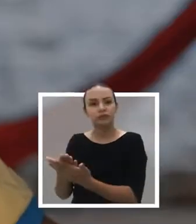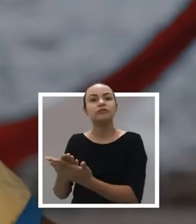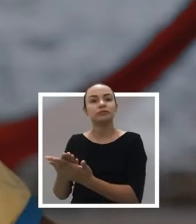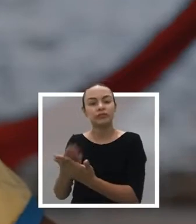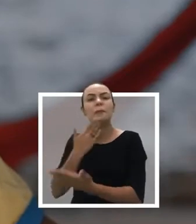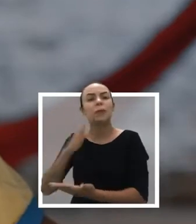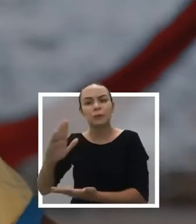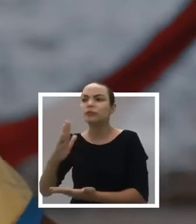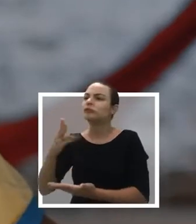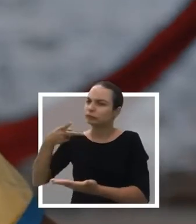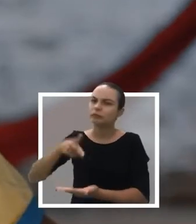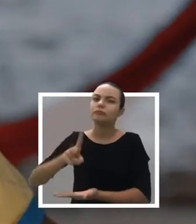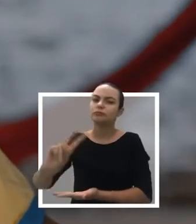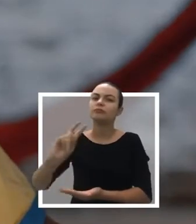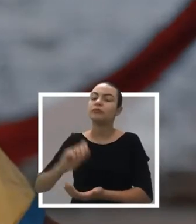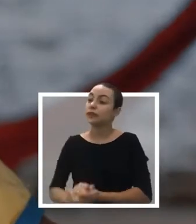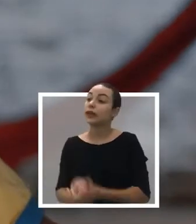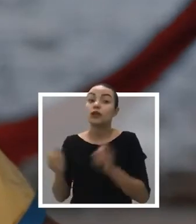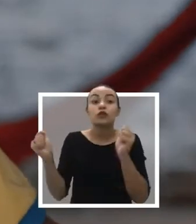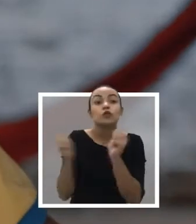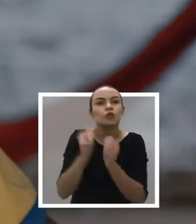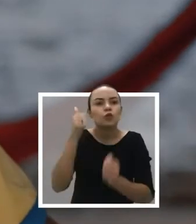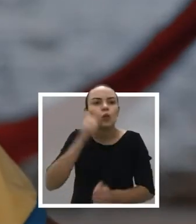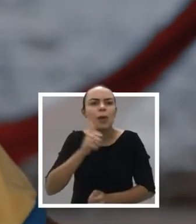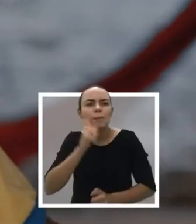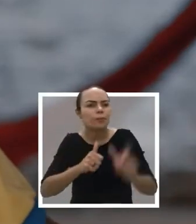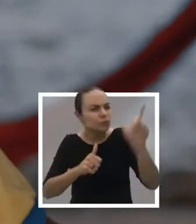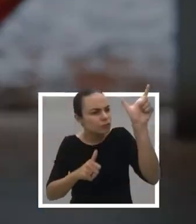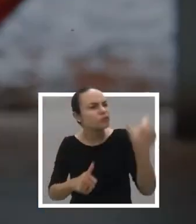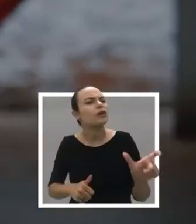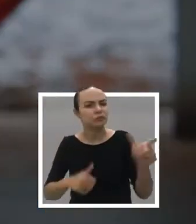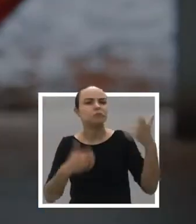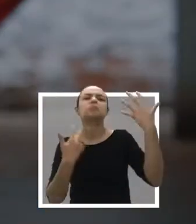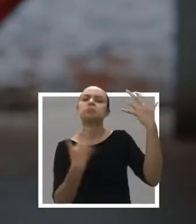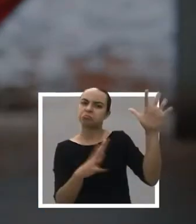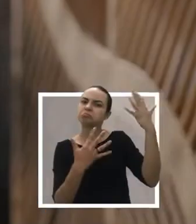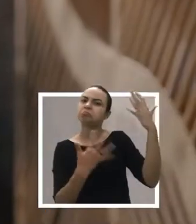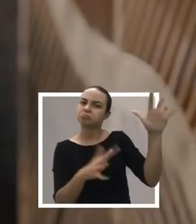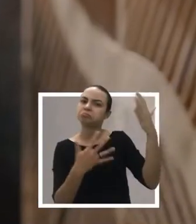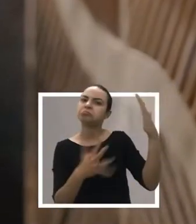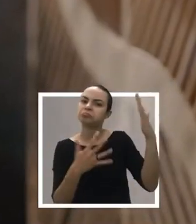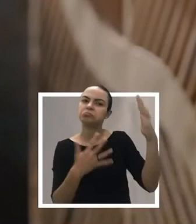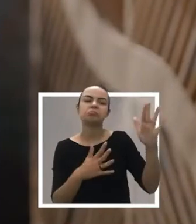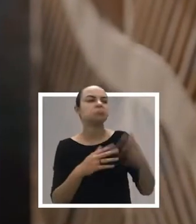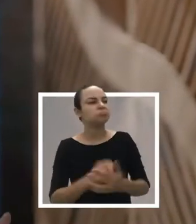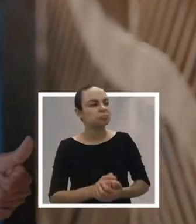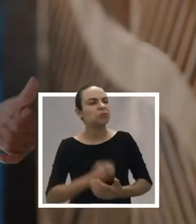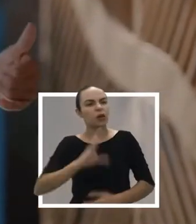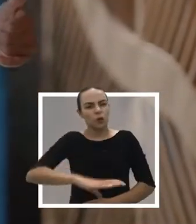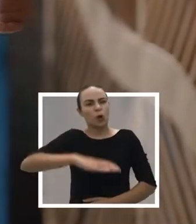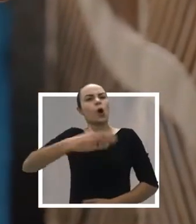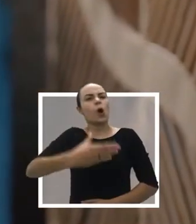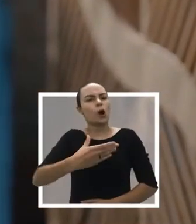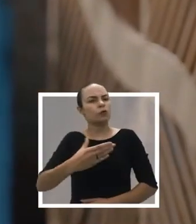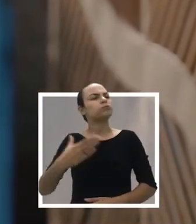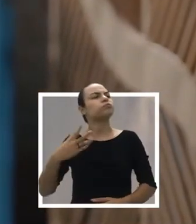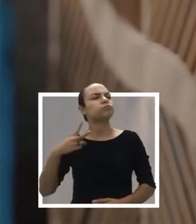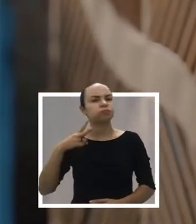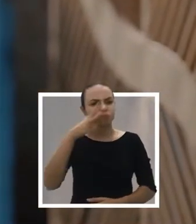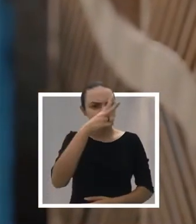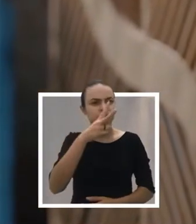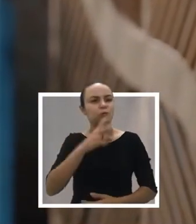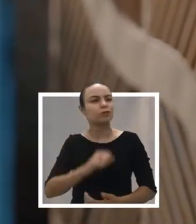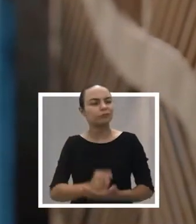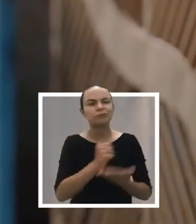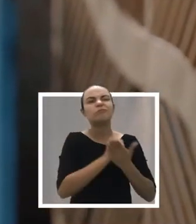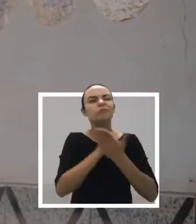palavras, né? E ele tá do lado de uma mulher que é, né? A gente pode tirar o chapéu pra ela, né? Porque é uma mulher guerreira